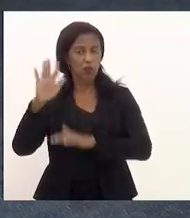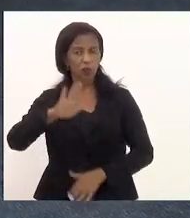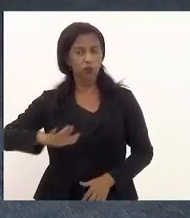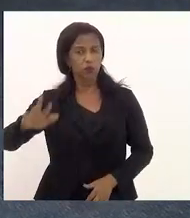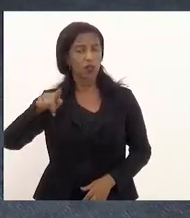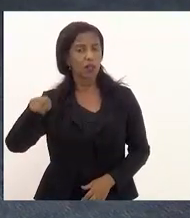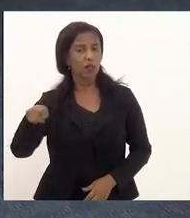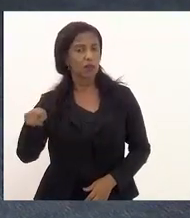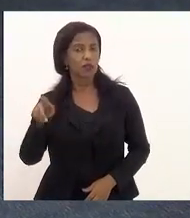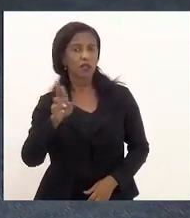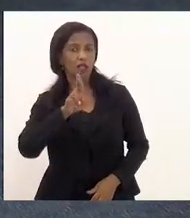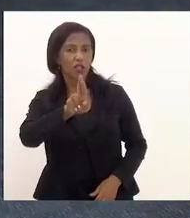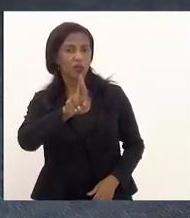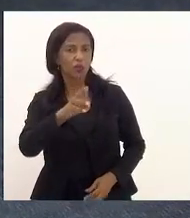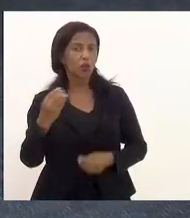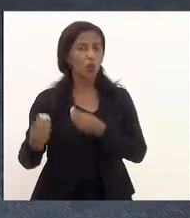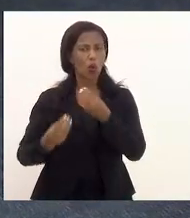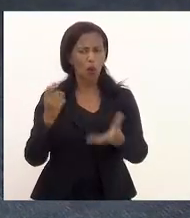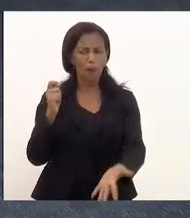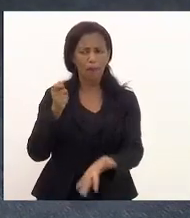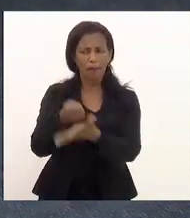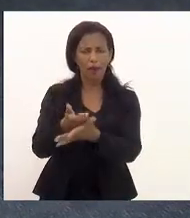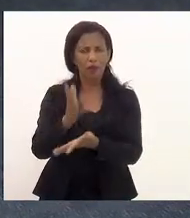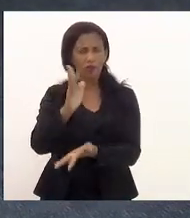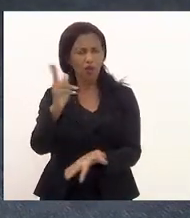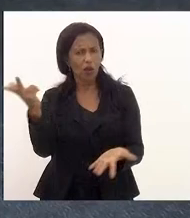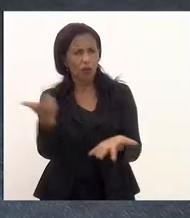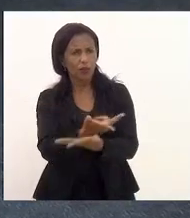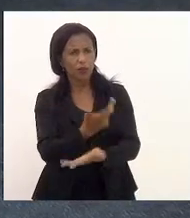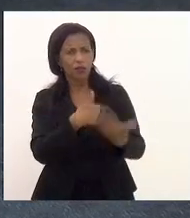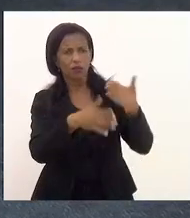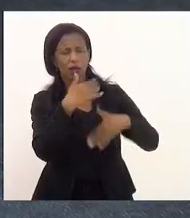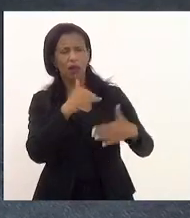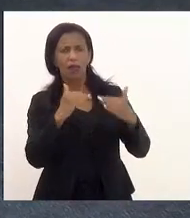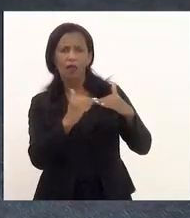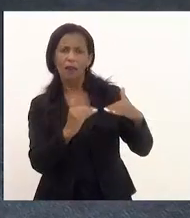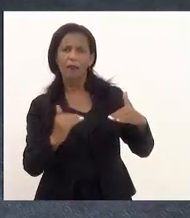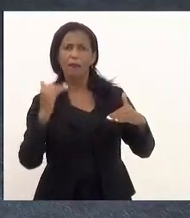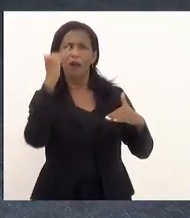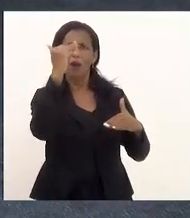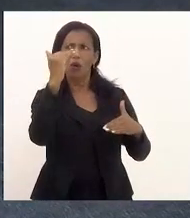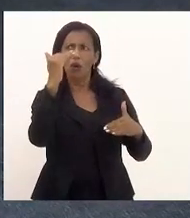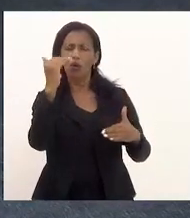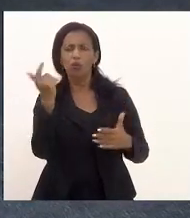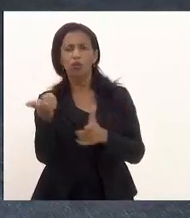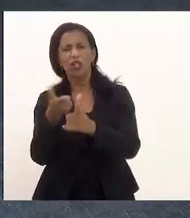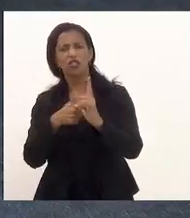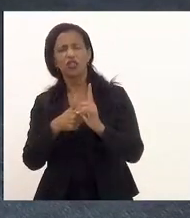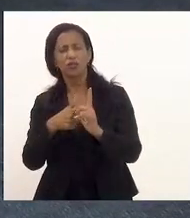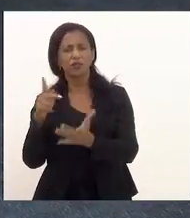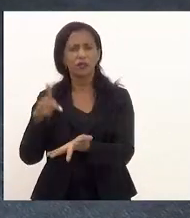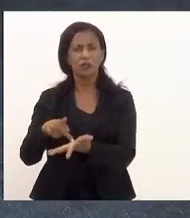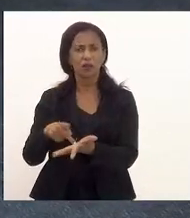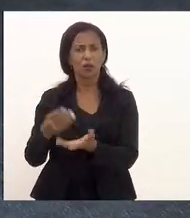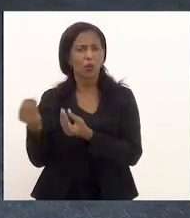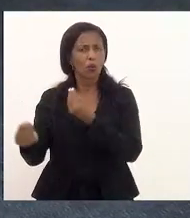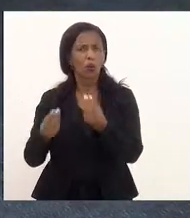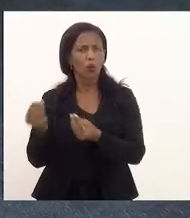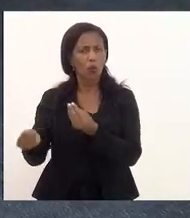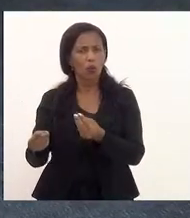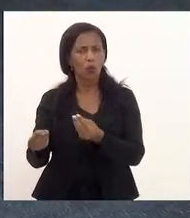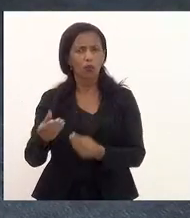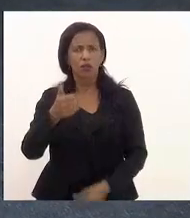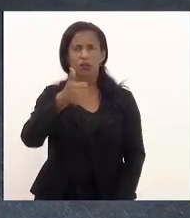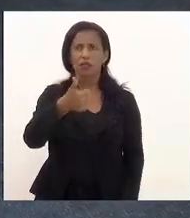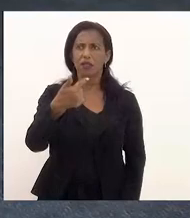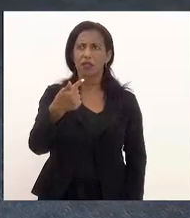responder como esse valor cujo pagamento já foi realizado é maior do que a dívida original, chega supostamente a